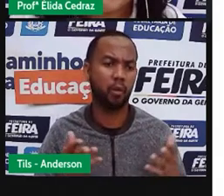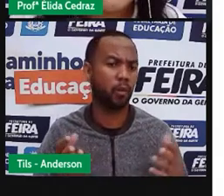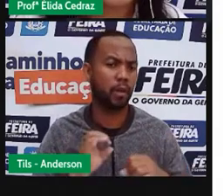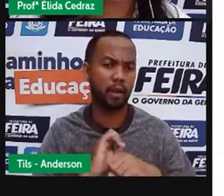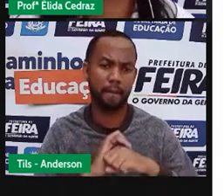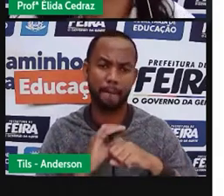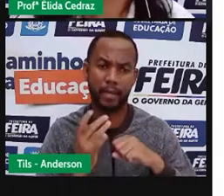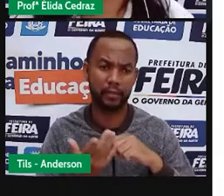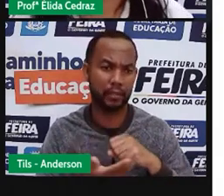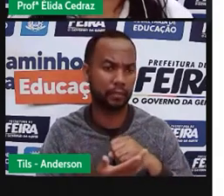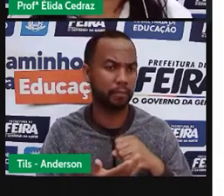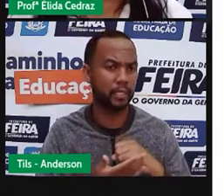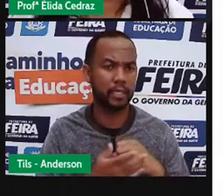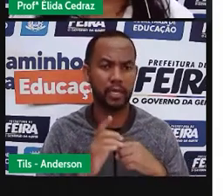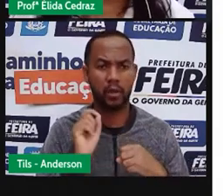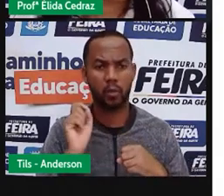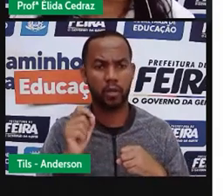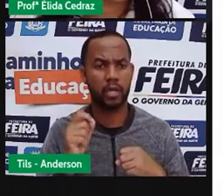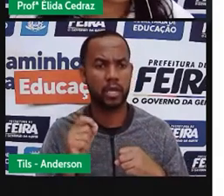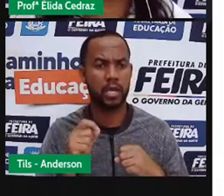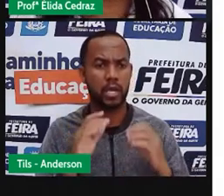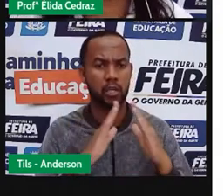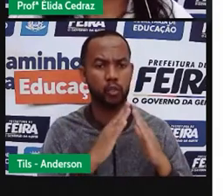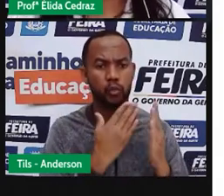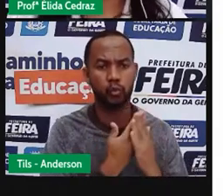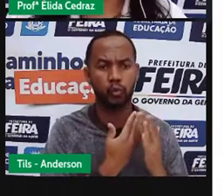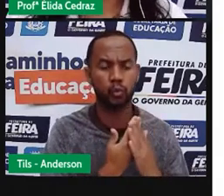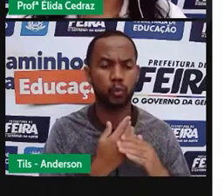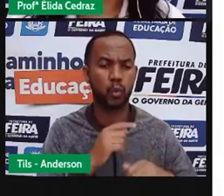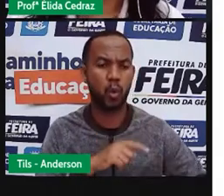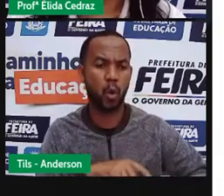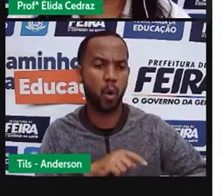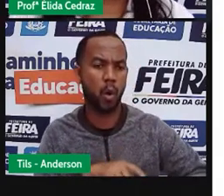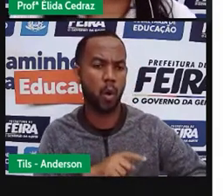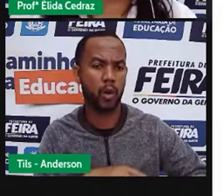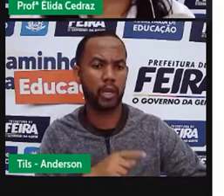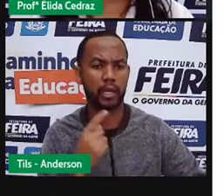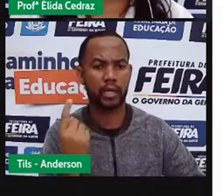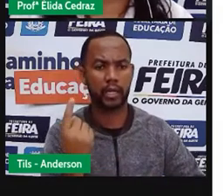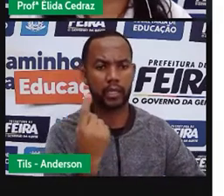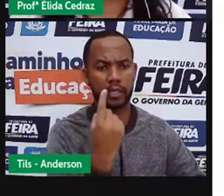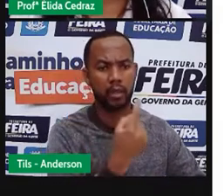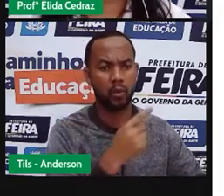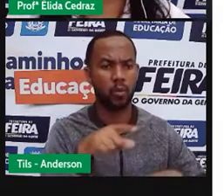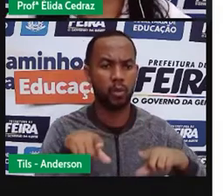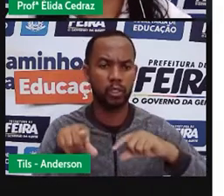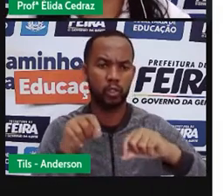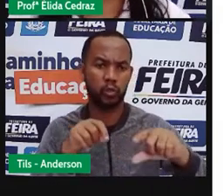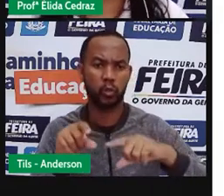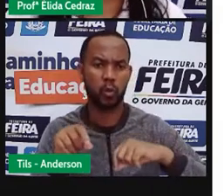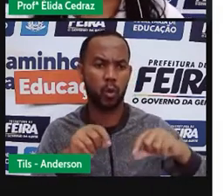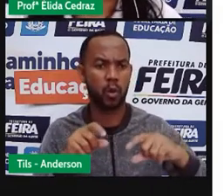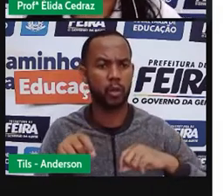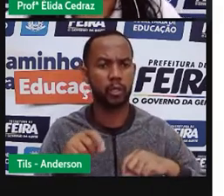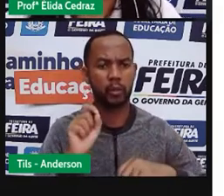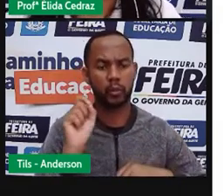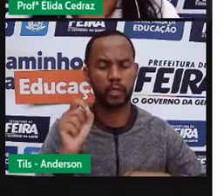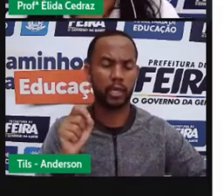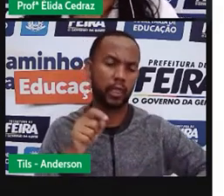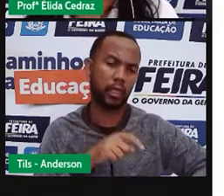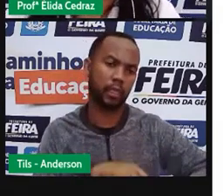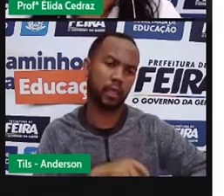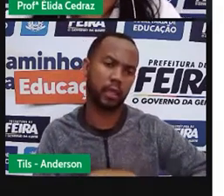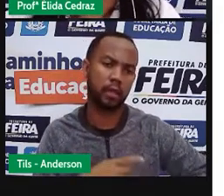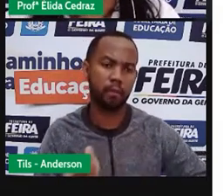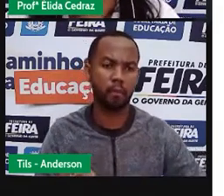pandemia, tem as aulas presenciais. Cada um faz uma atividade de acordo com a rotina